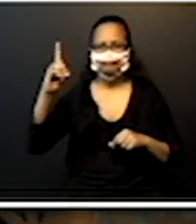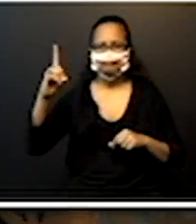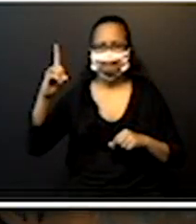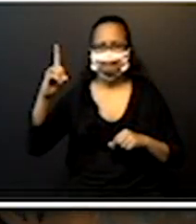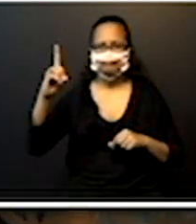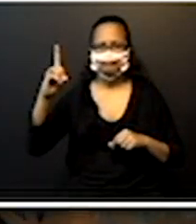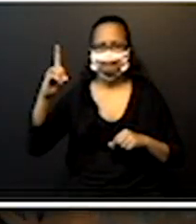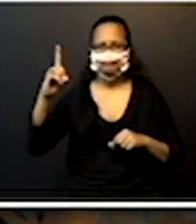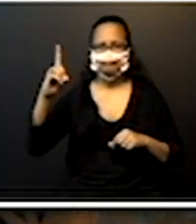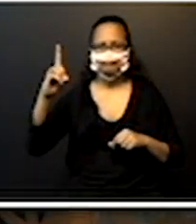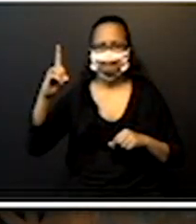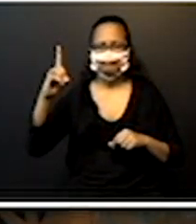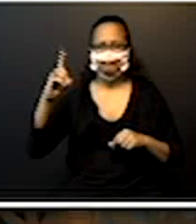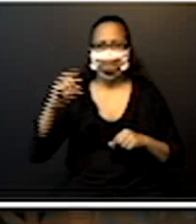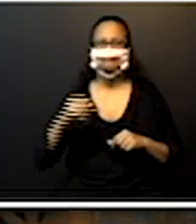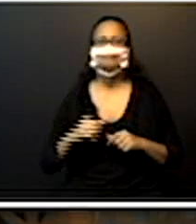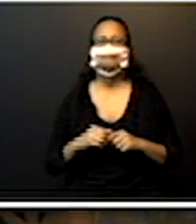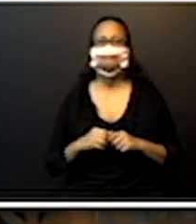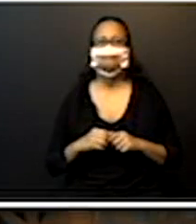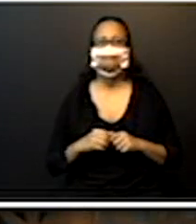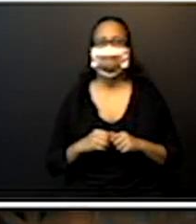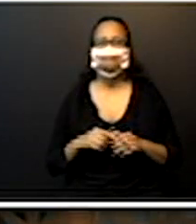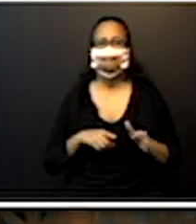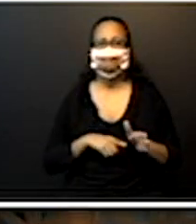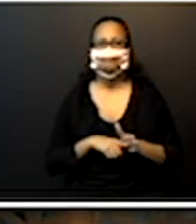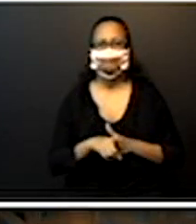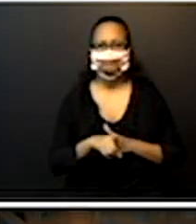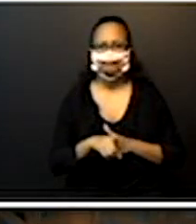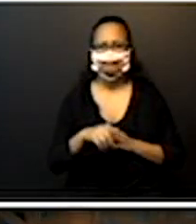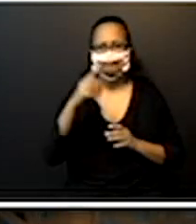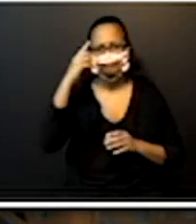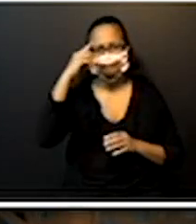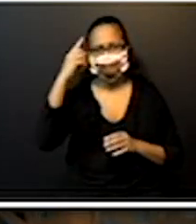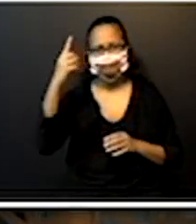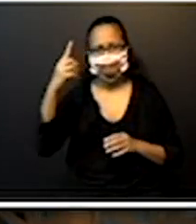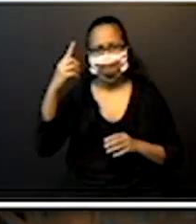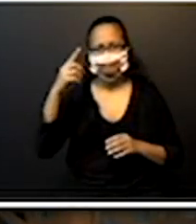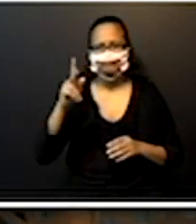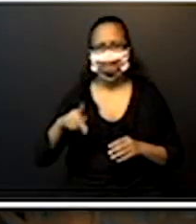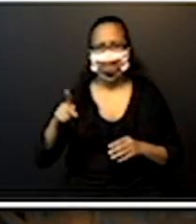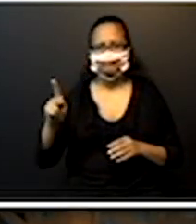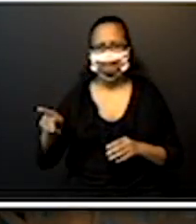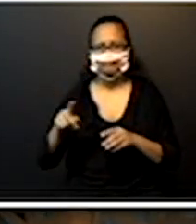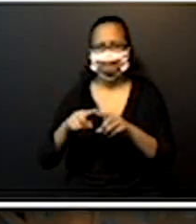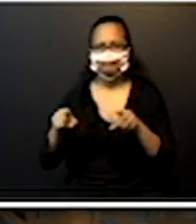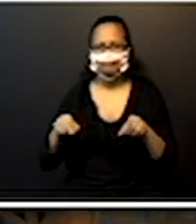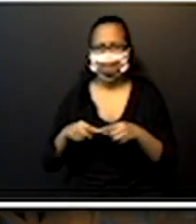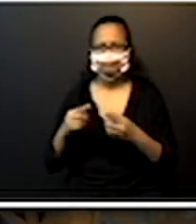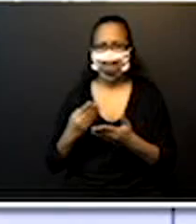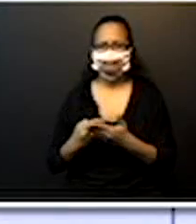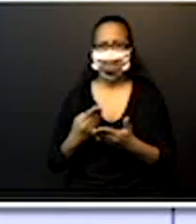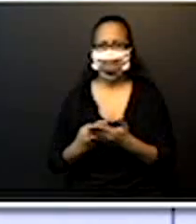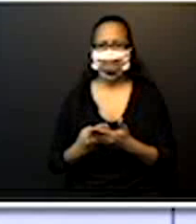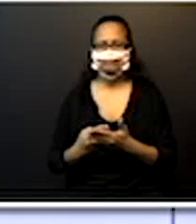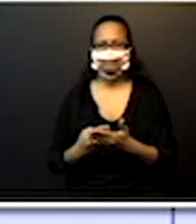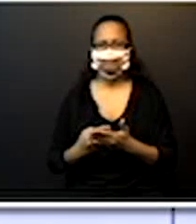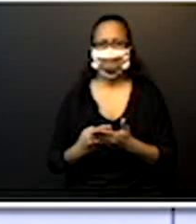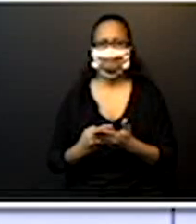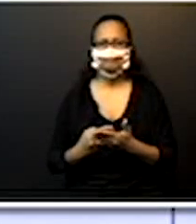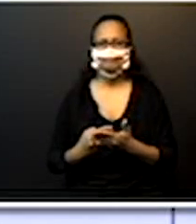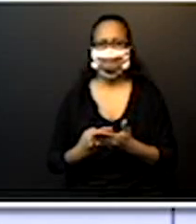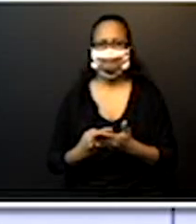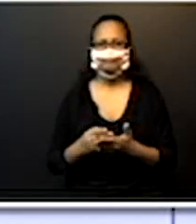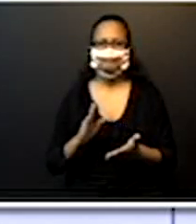tirando possíveis dúvidas com a professora de sala. Tá bom? Olha lá na próxima página